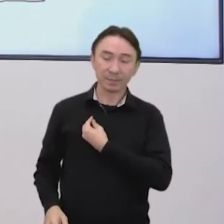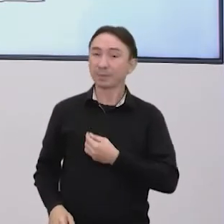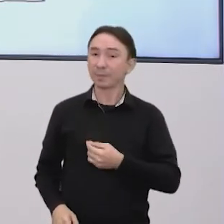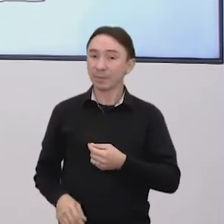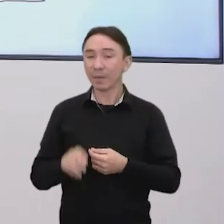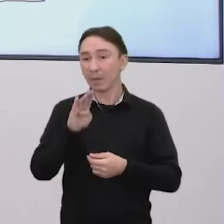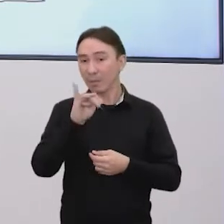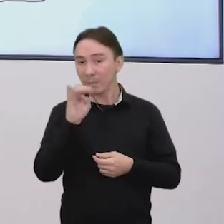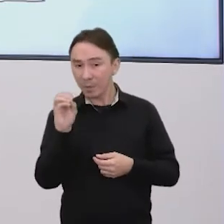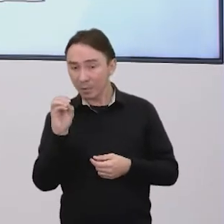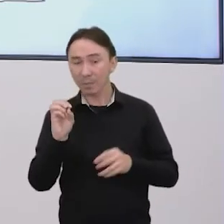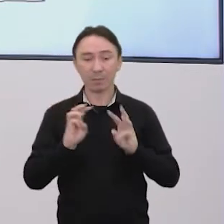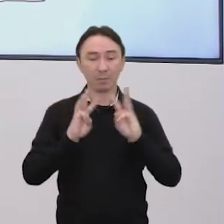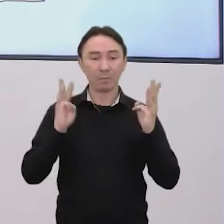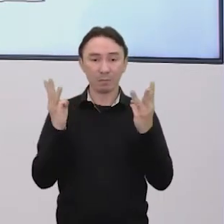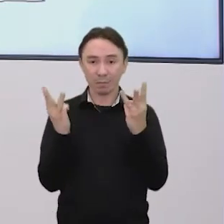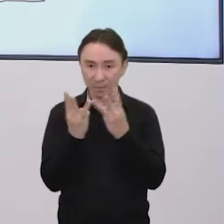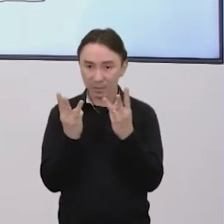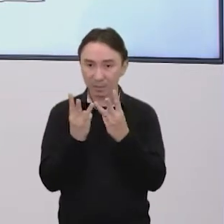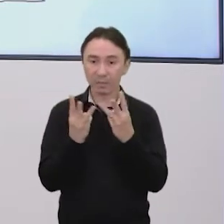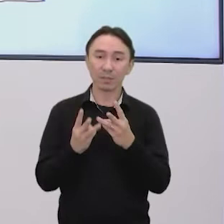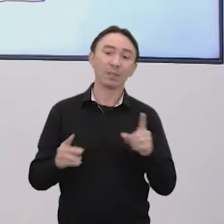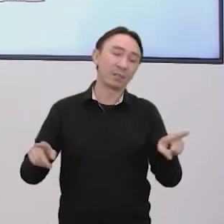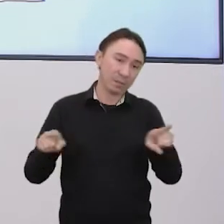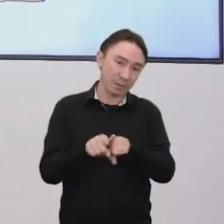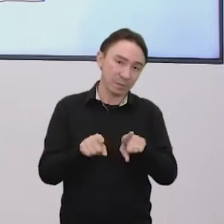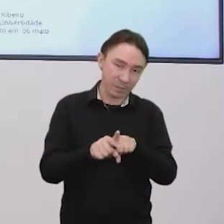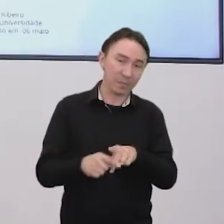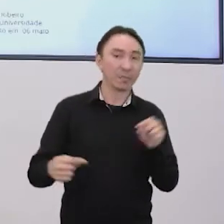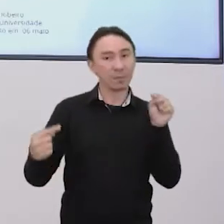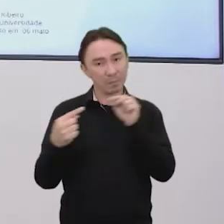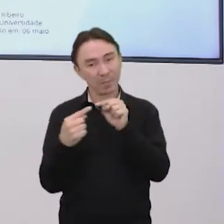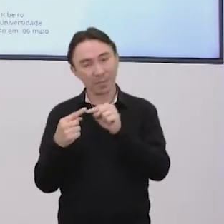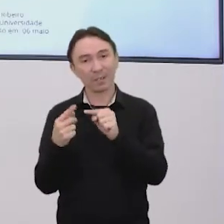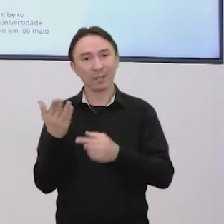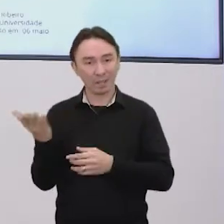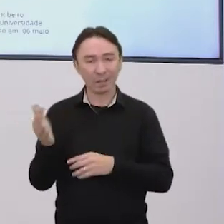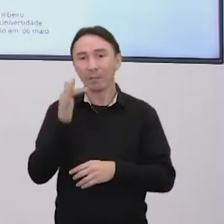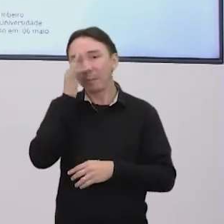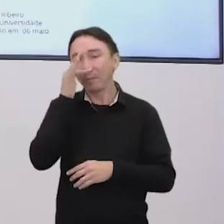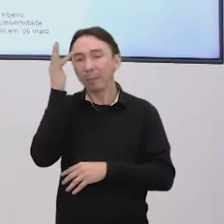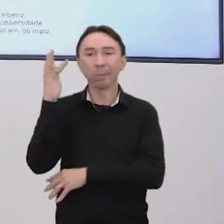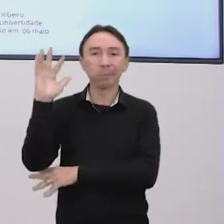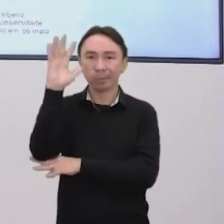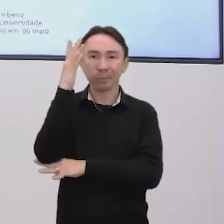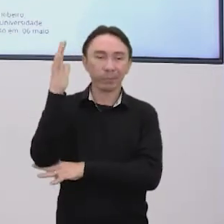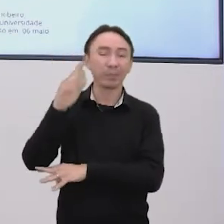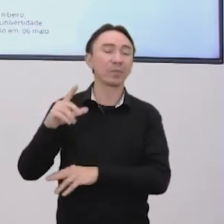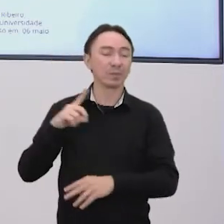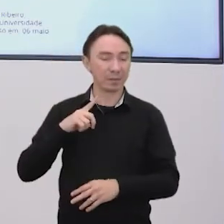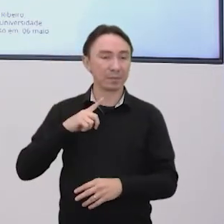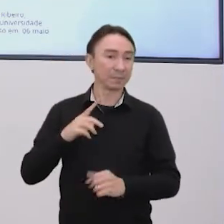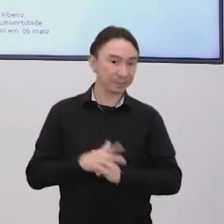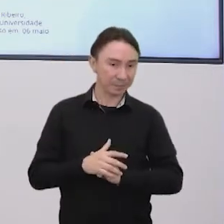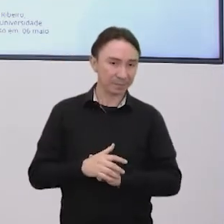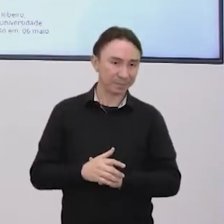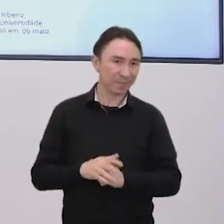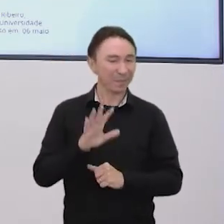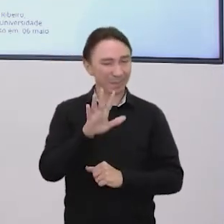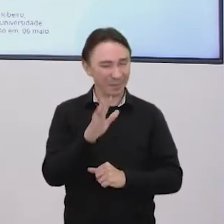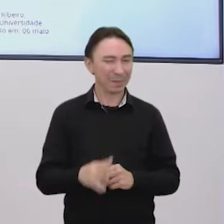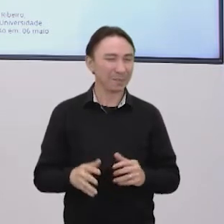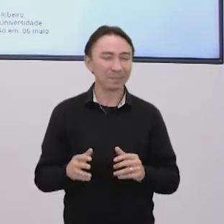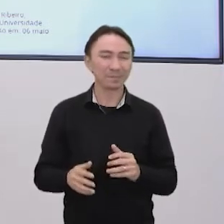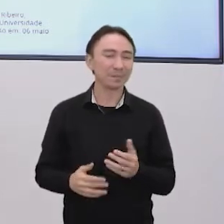também tem alguma coisa a ver com os vegetais e nós vamos conhecer isso, tá bom? Vamos continuar, então, para a provocação inicial de vocês